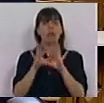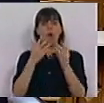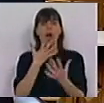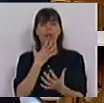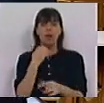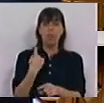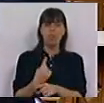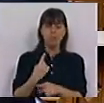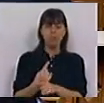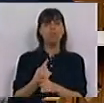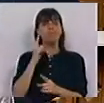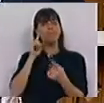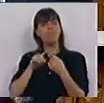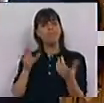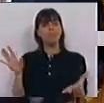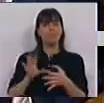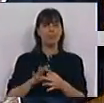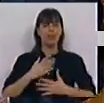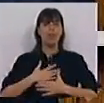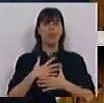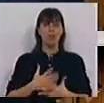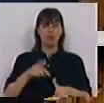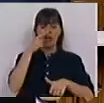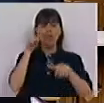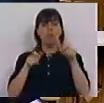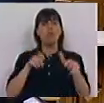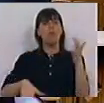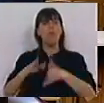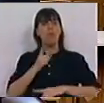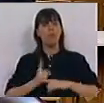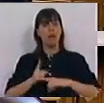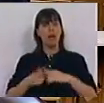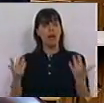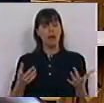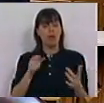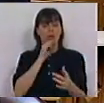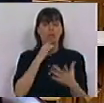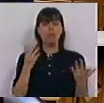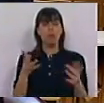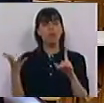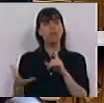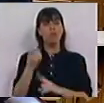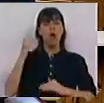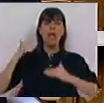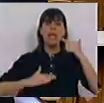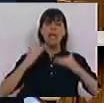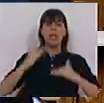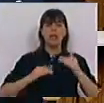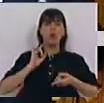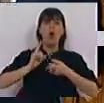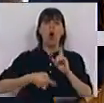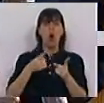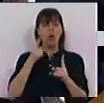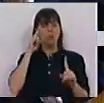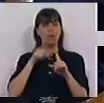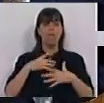muderação, no sentido de corresponder à vontade do povo grego. E que haja a possibilidade de se atingir um equilíbrio entre aquilo